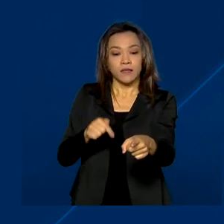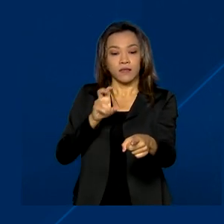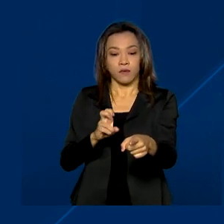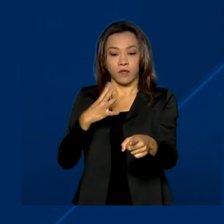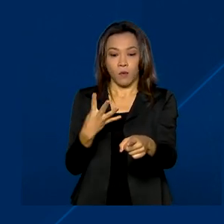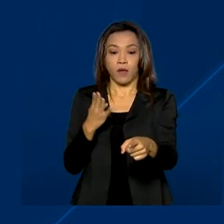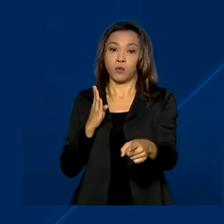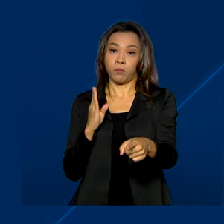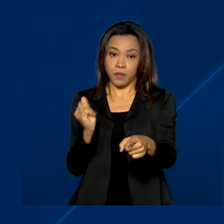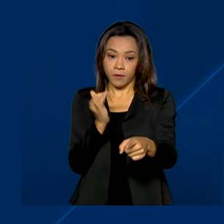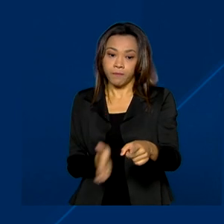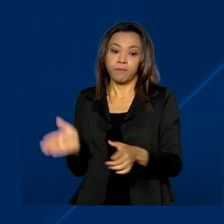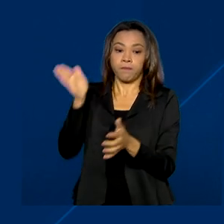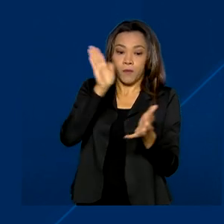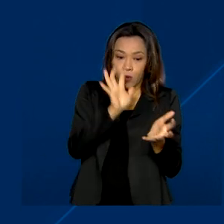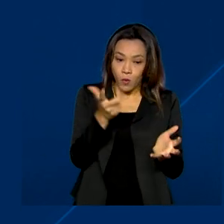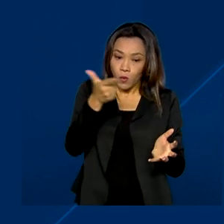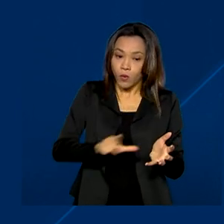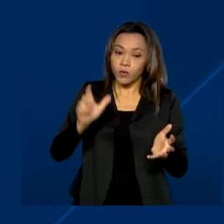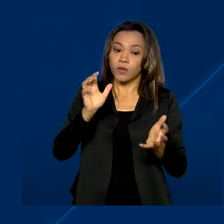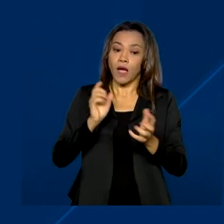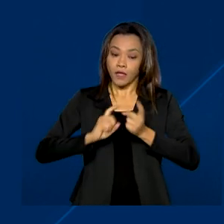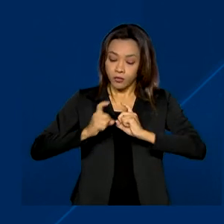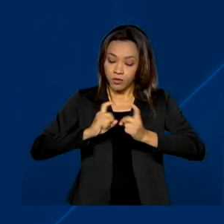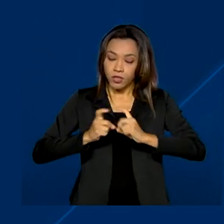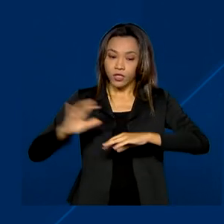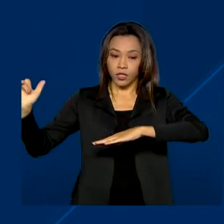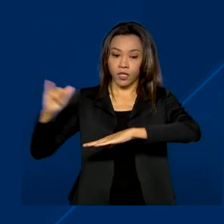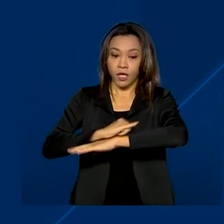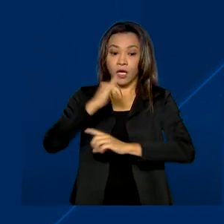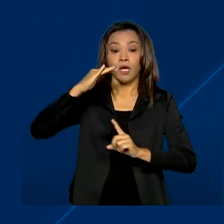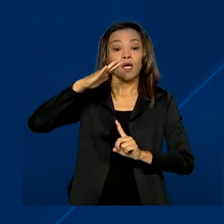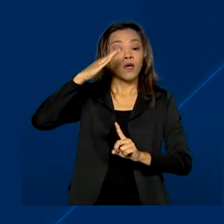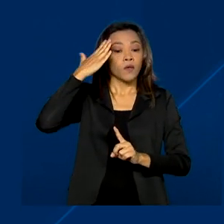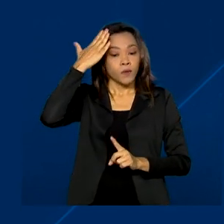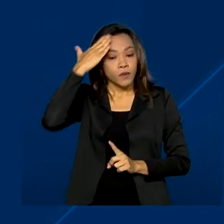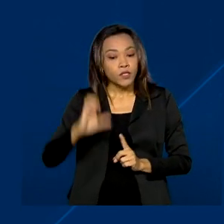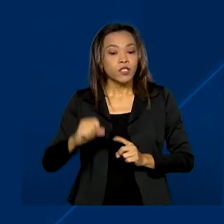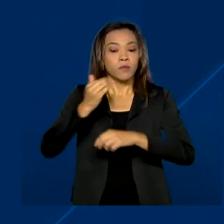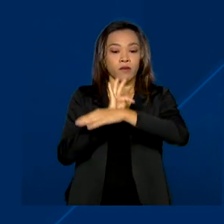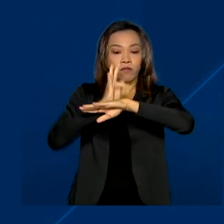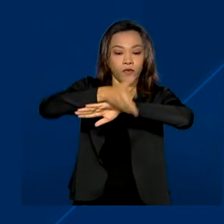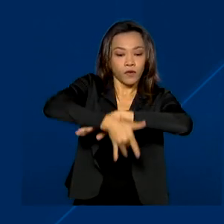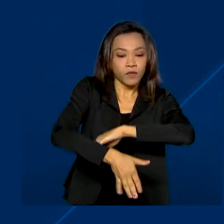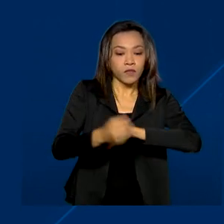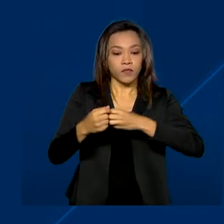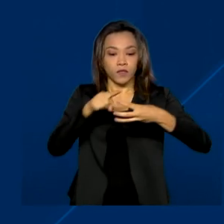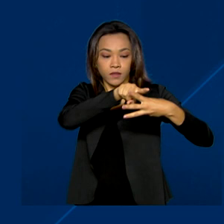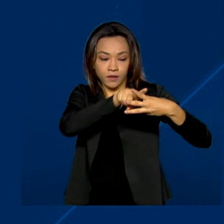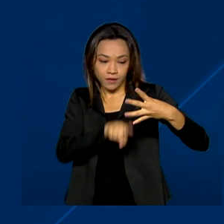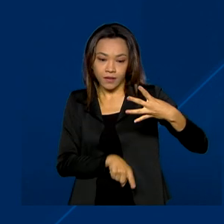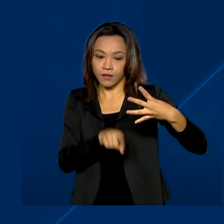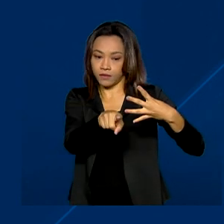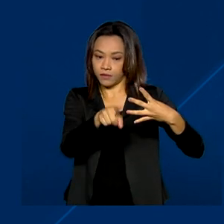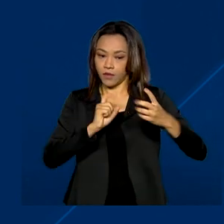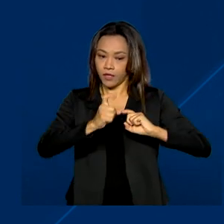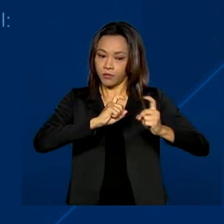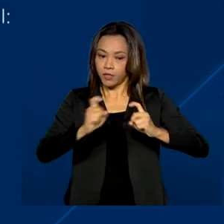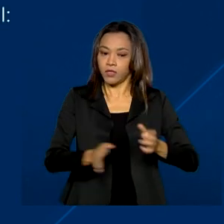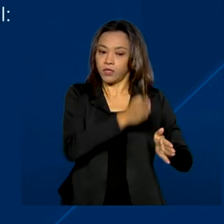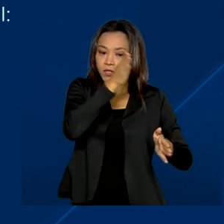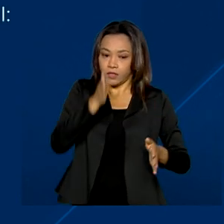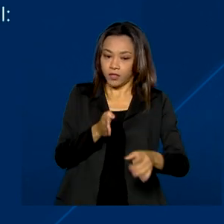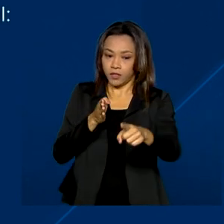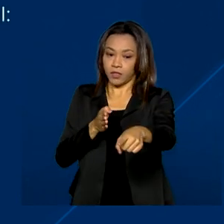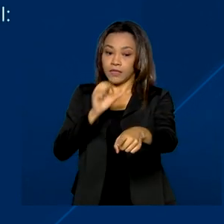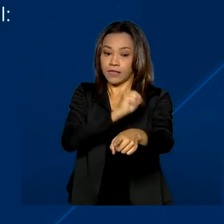de reais. A CCR passa a administrar os aeroportos de Curitiba, Foz do Iguaçu, Bacacheri e Londrina, no Paraná. Joinville e